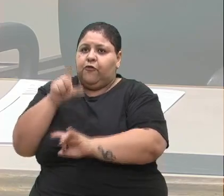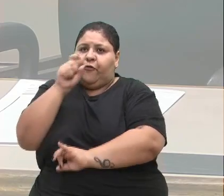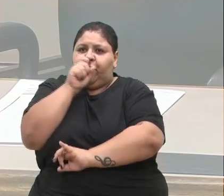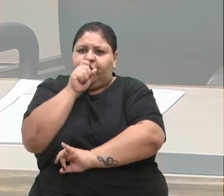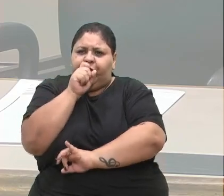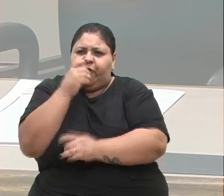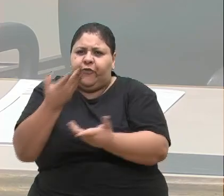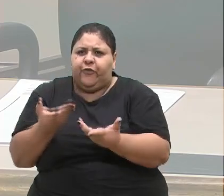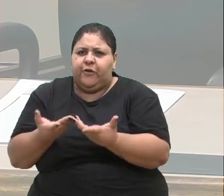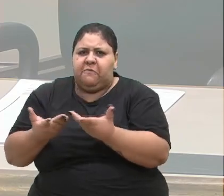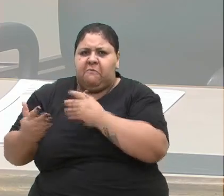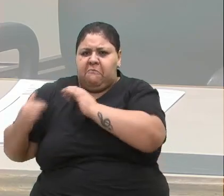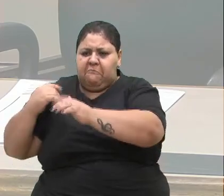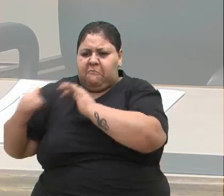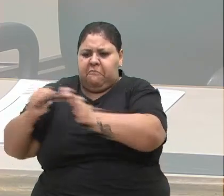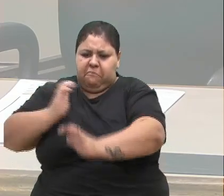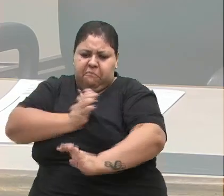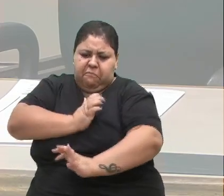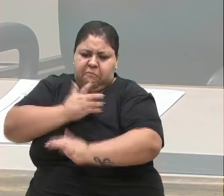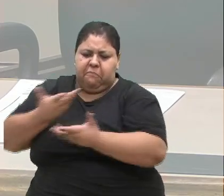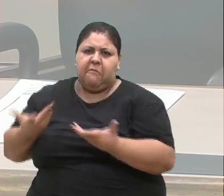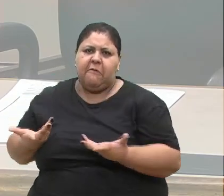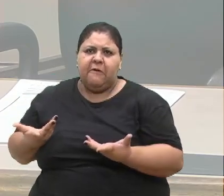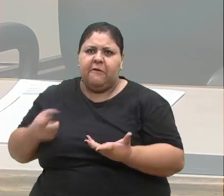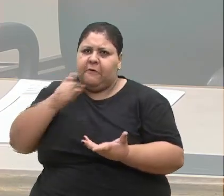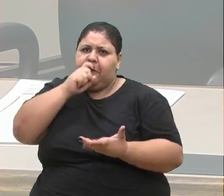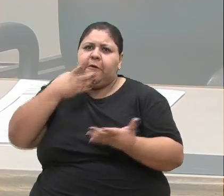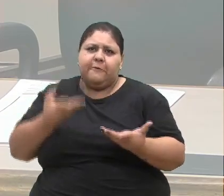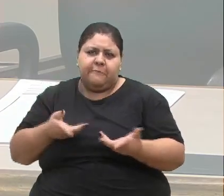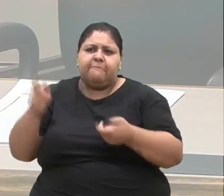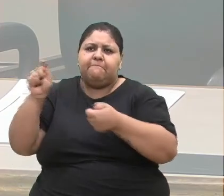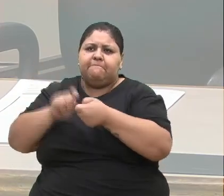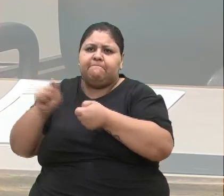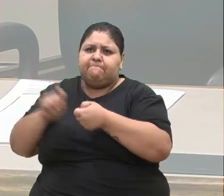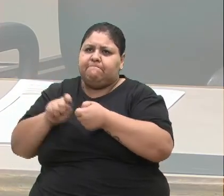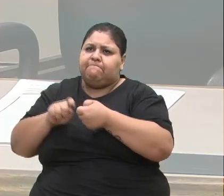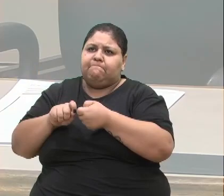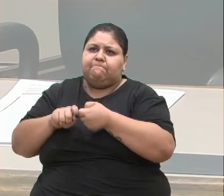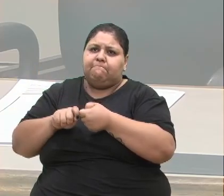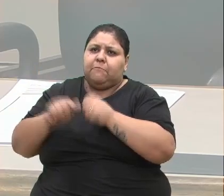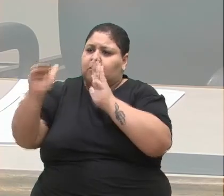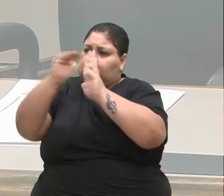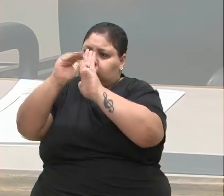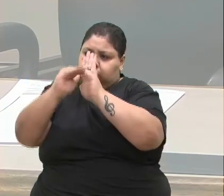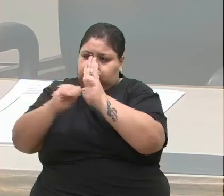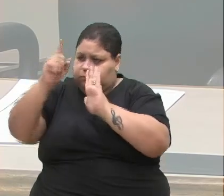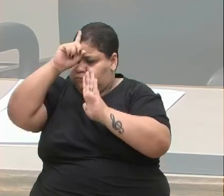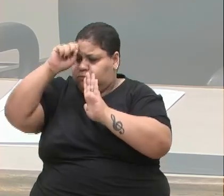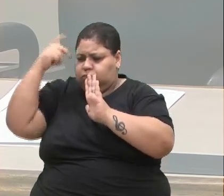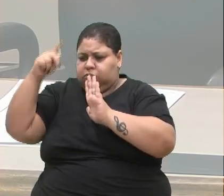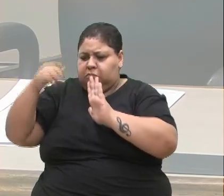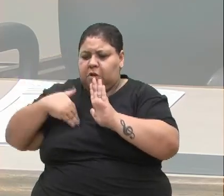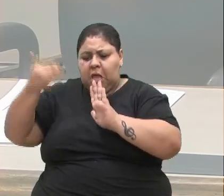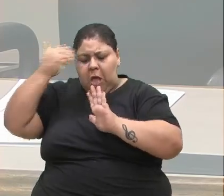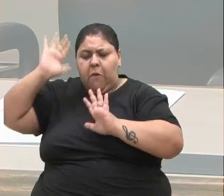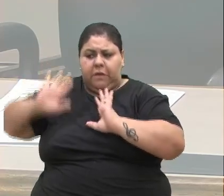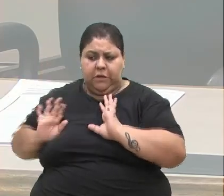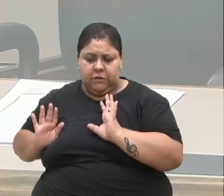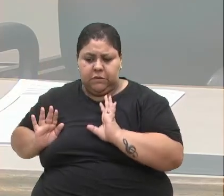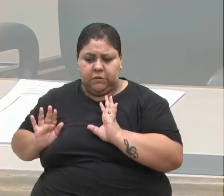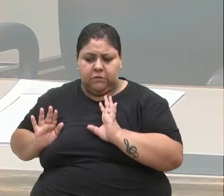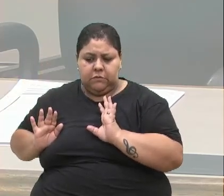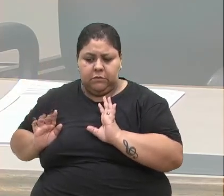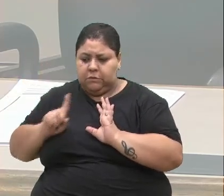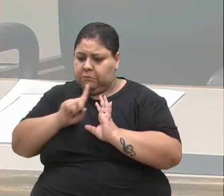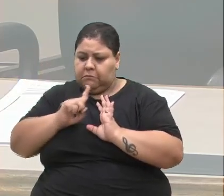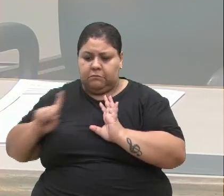sem movimentos mais nenhum. E aí foram feitos todos os procedimentos no Hospital Pompeia, pelo que eu entendi também, e não